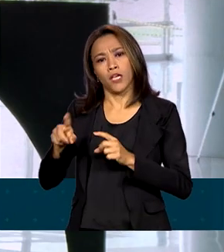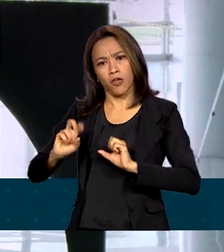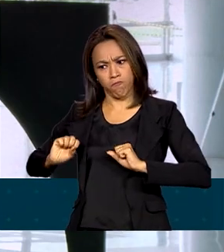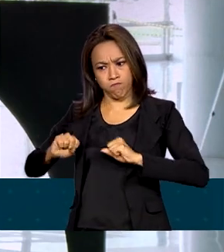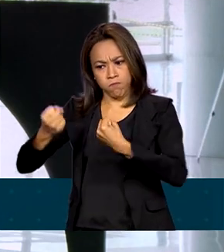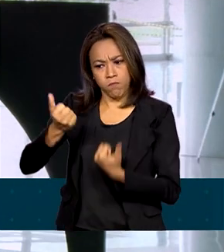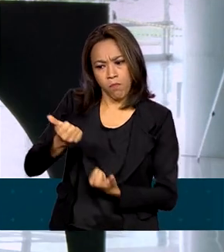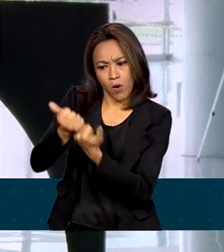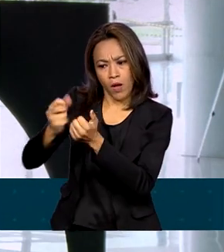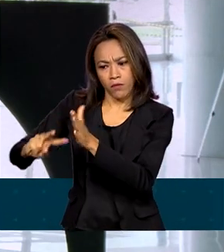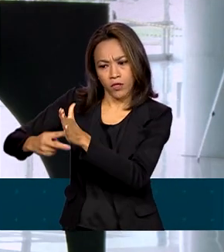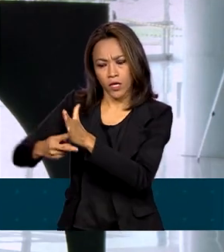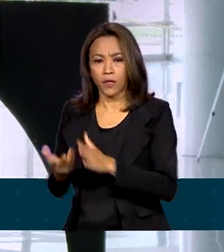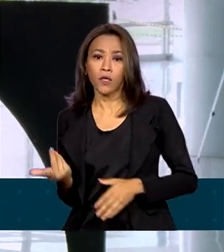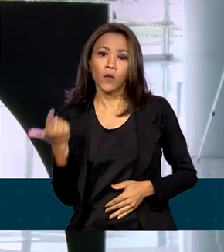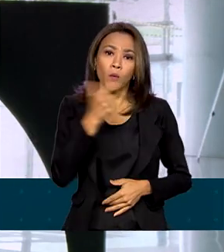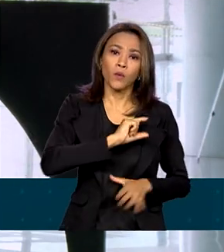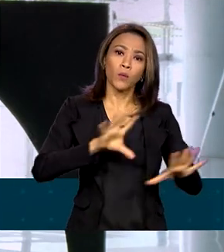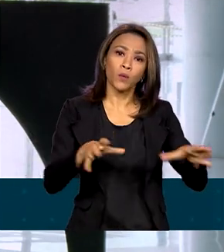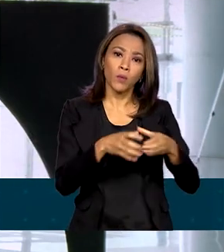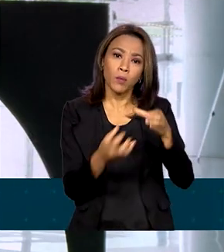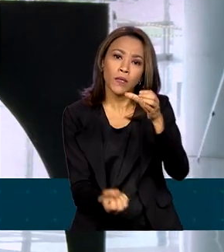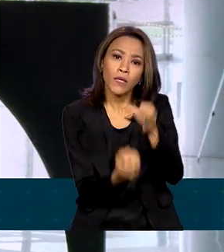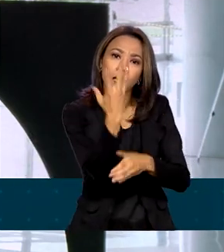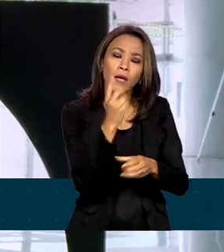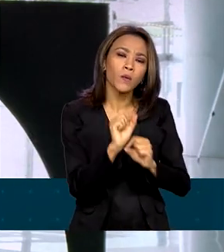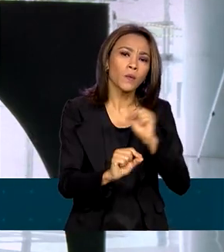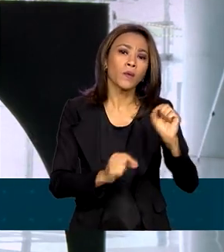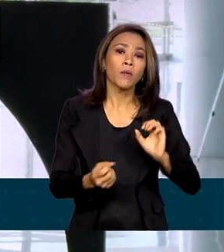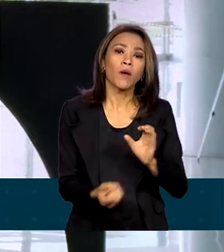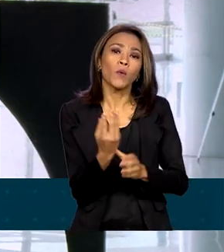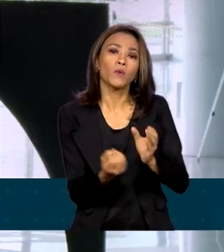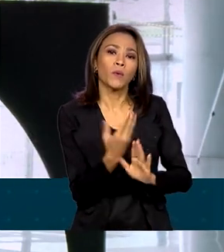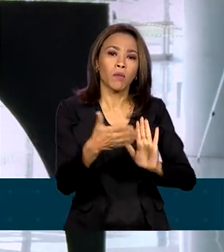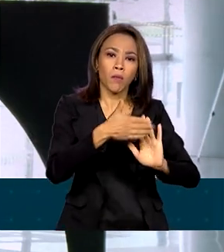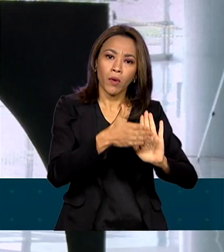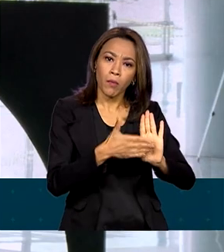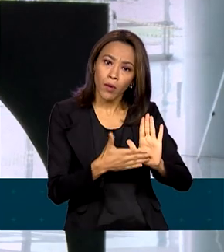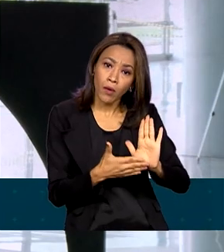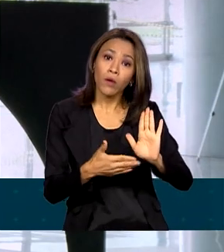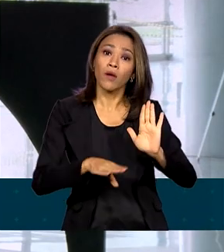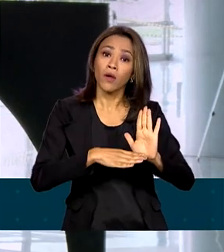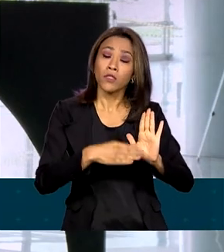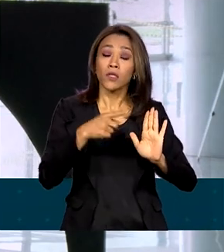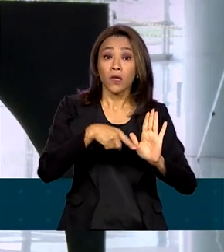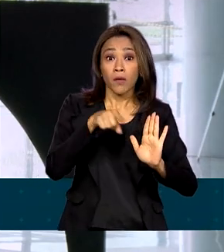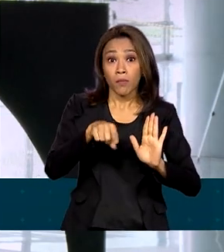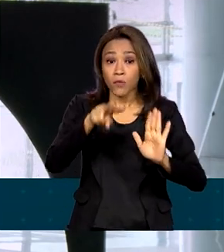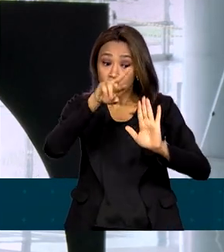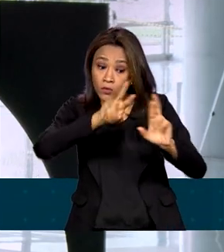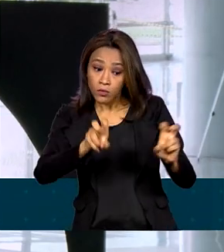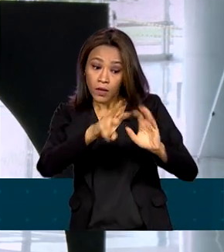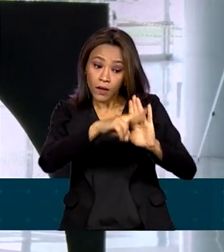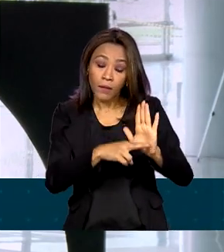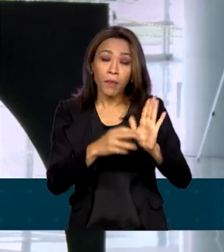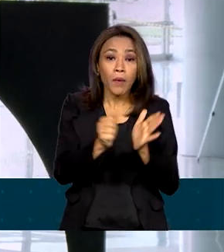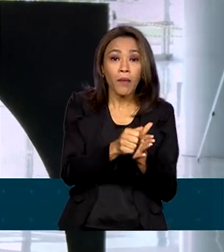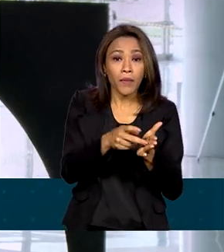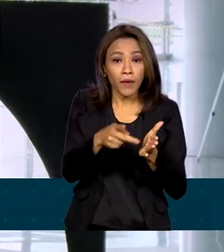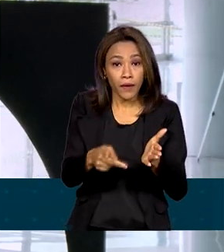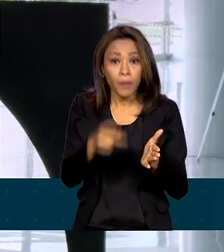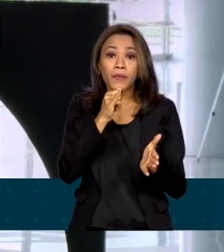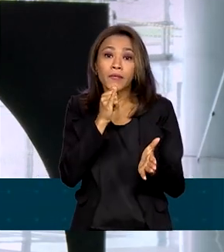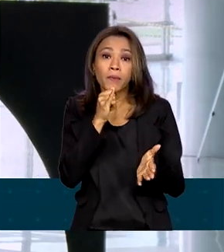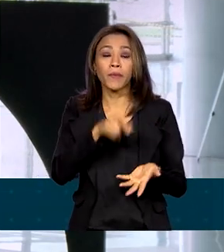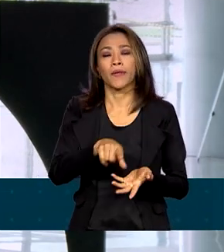sindicatos. E outro para construir uma proposta de regulamentação para trabalhadores por aplicativos, como de